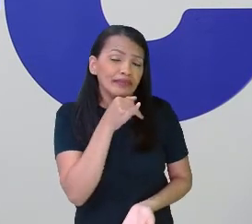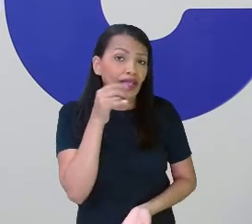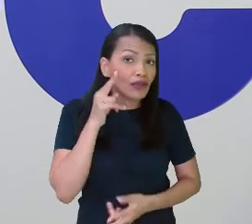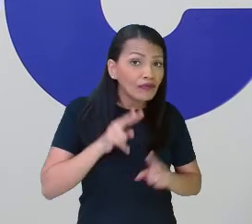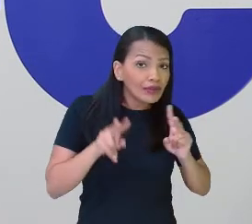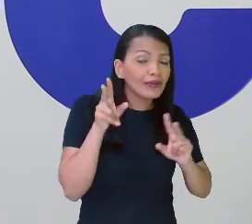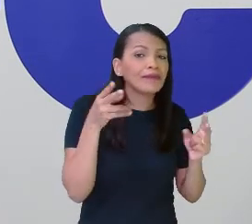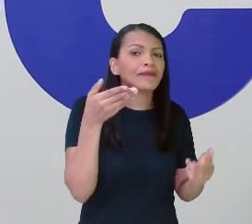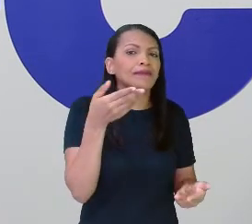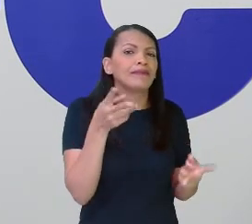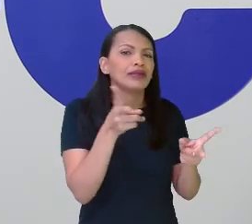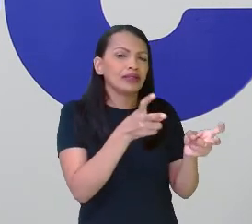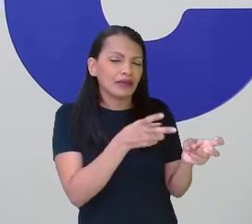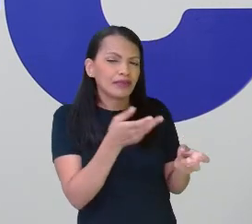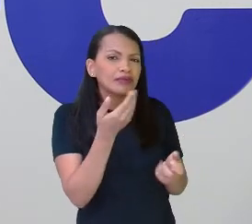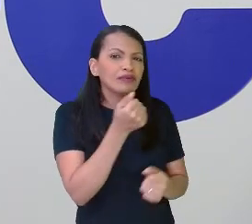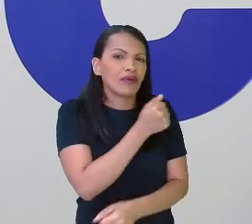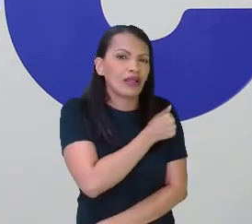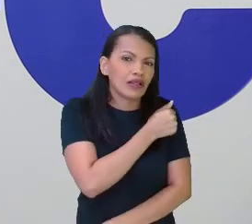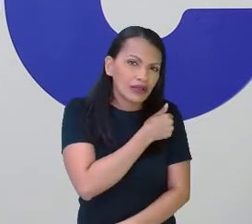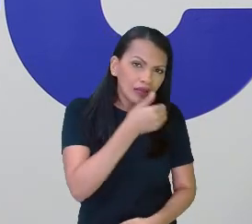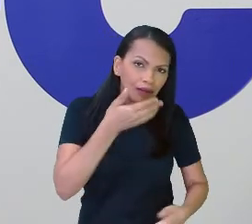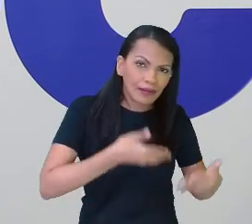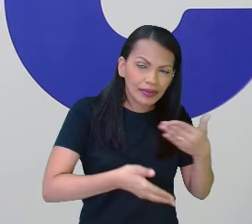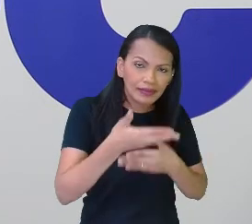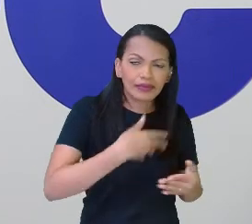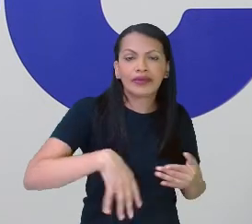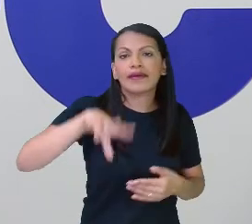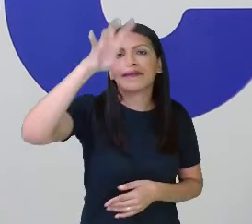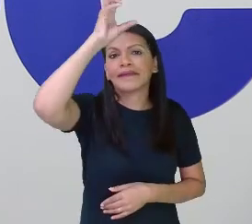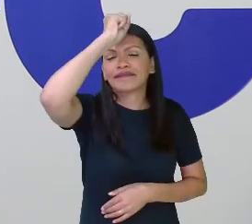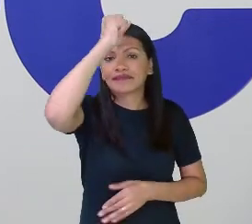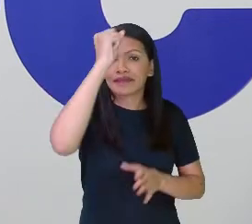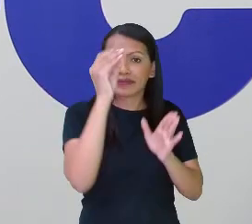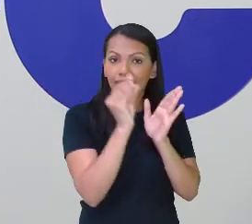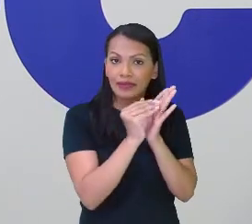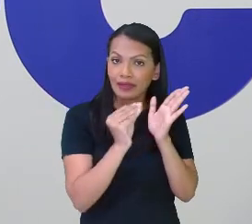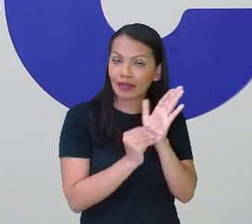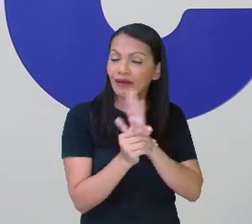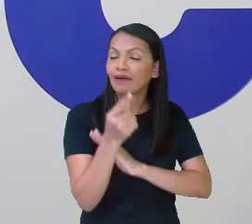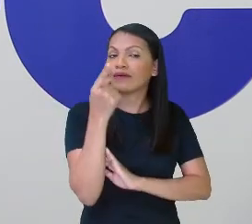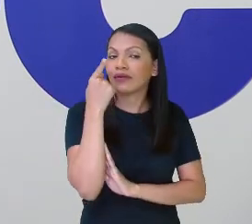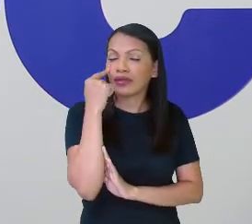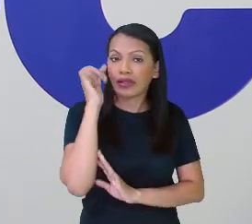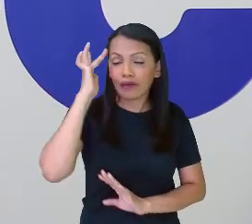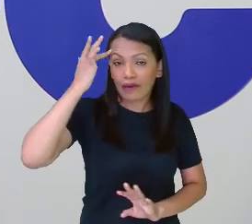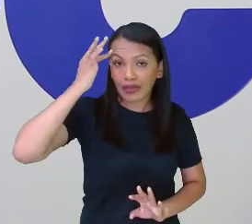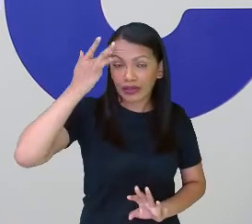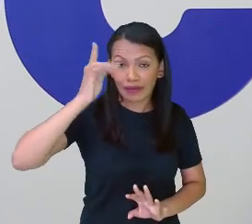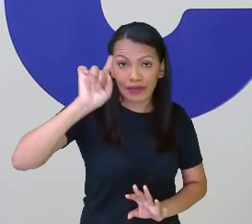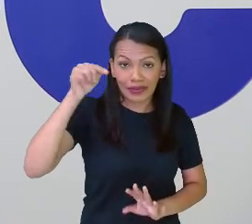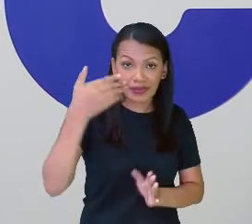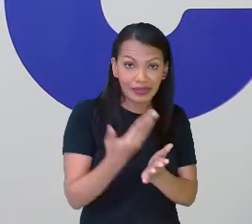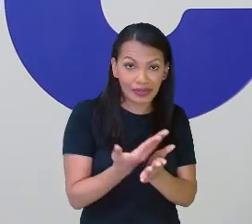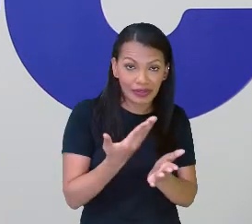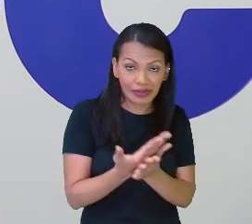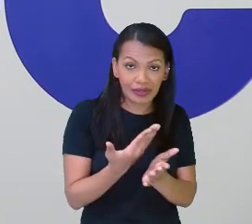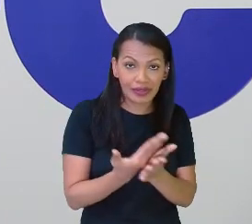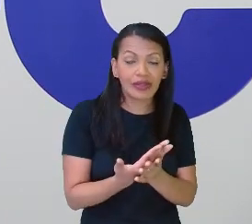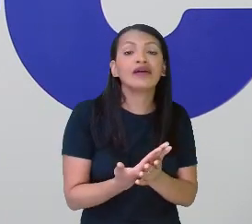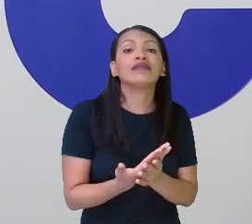percebi aqui que os estudantes participaram, Estão aprendendo bastante com esse conteúdo. E olha, eu acho que na próxima aula, professora,